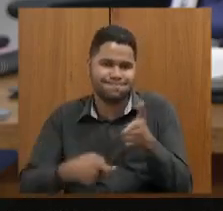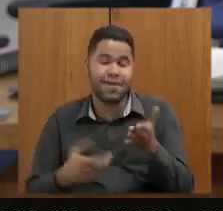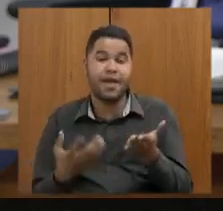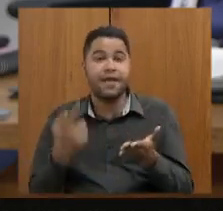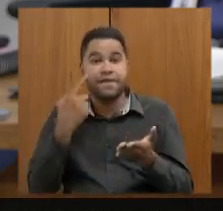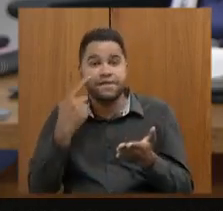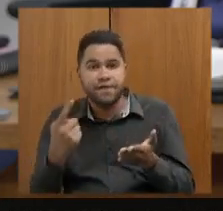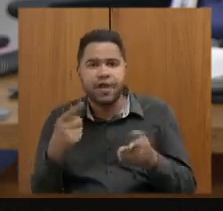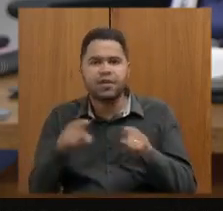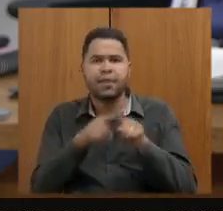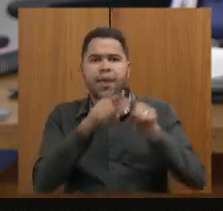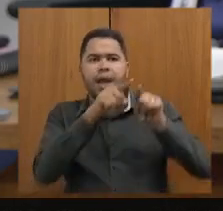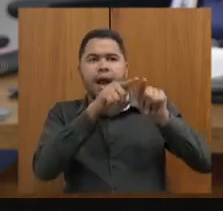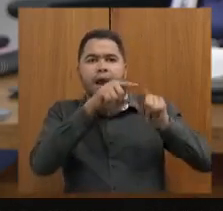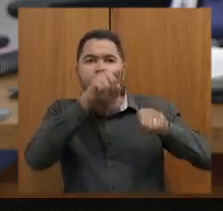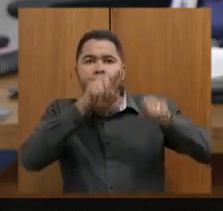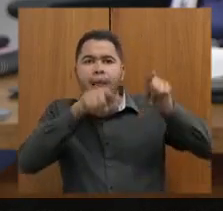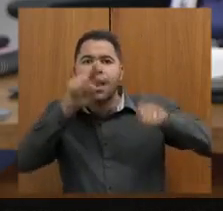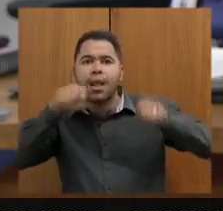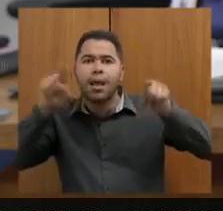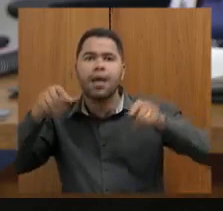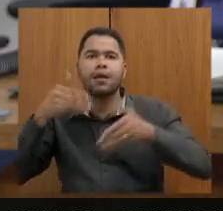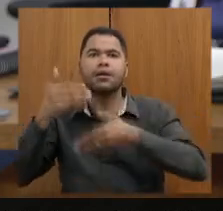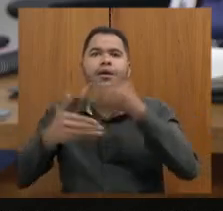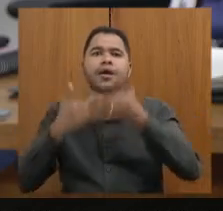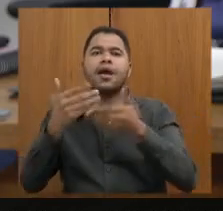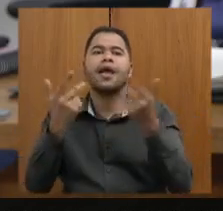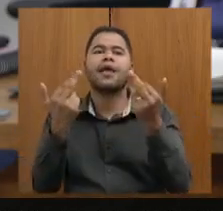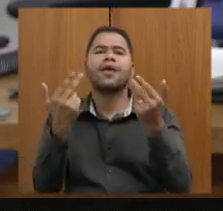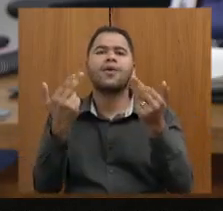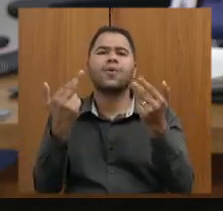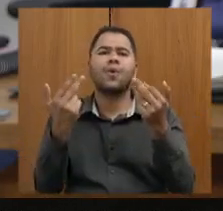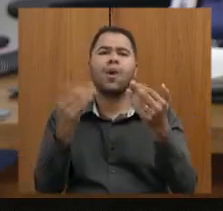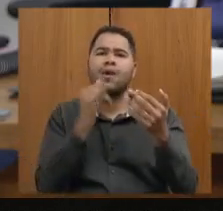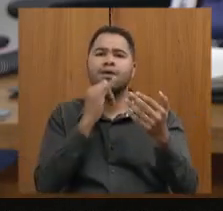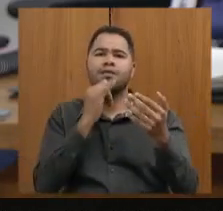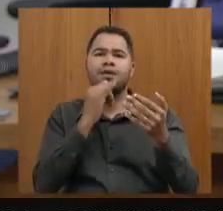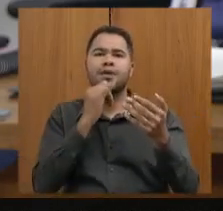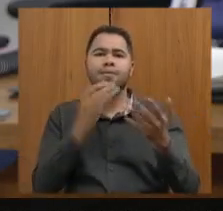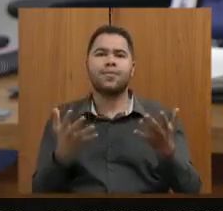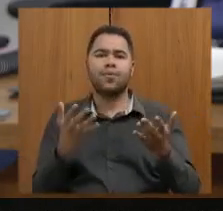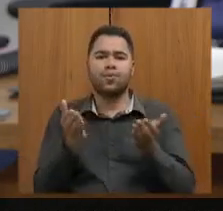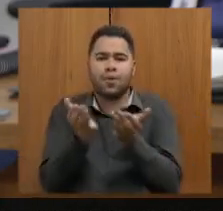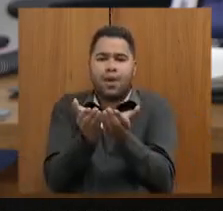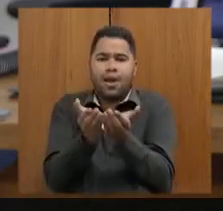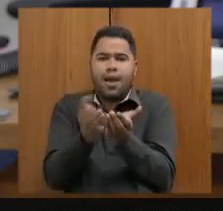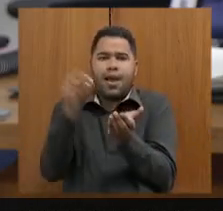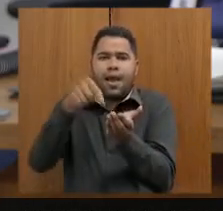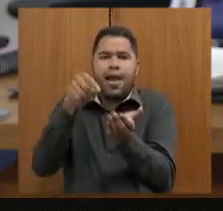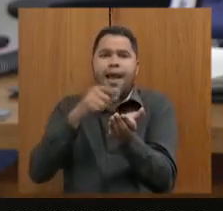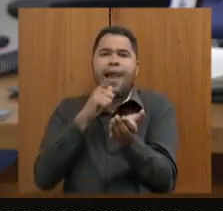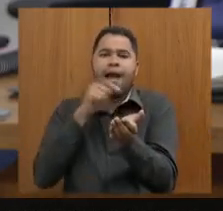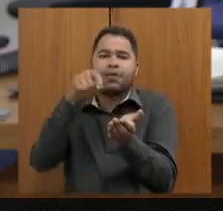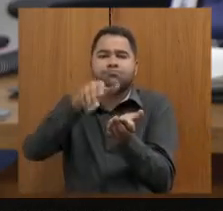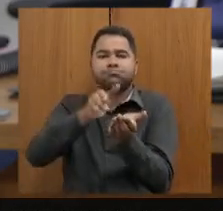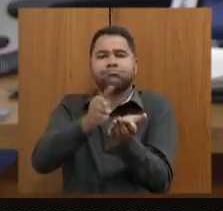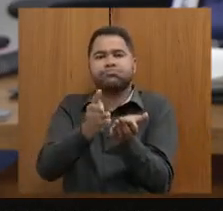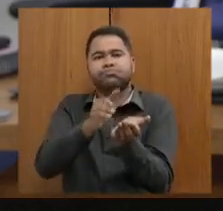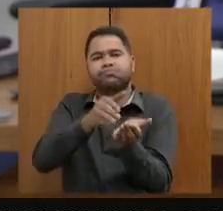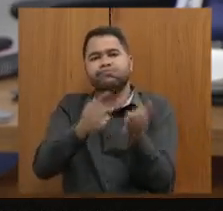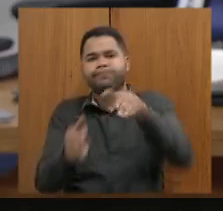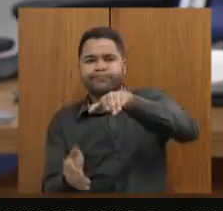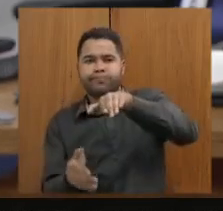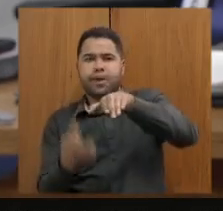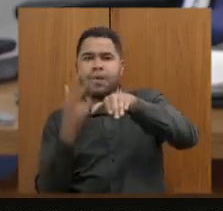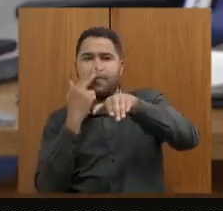desempenho a curva de desempenho é como se fosse uma banheira invertida ou seja normalmente é muito mais difícil uma escola passar do um